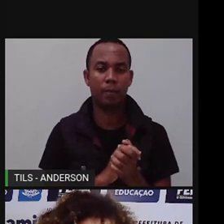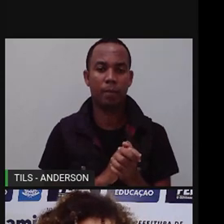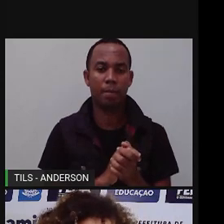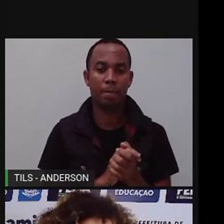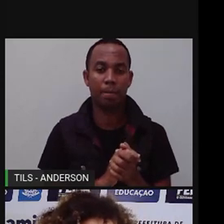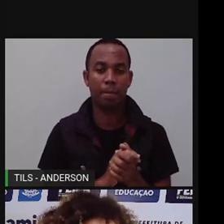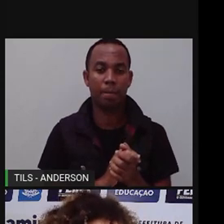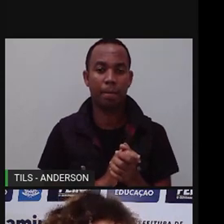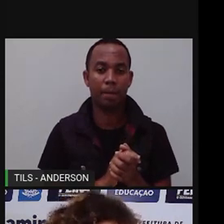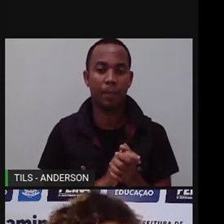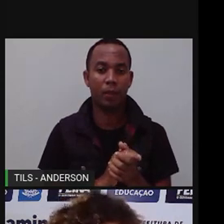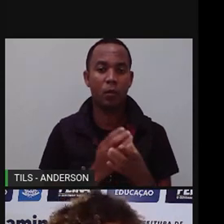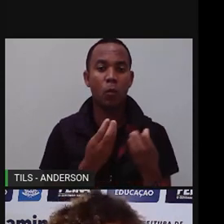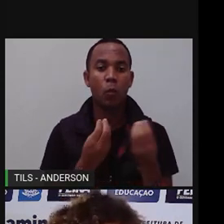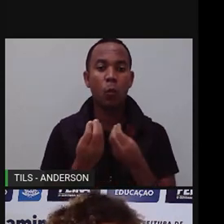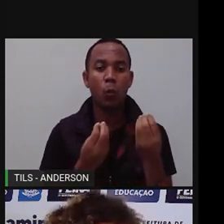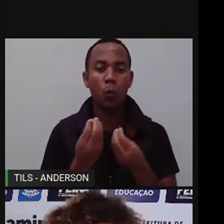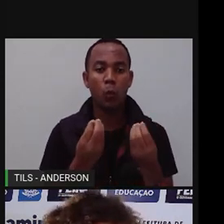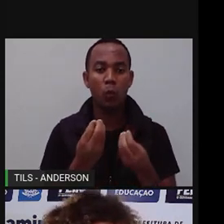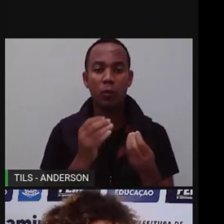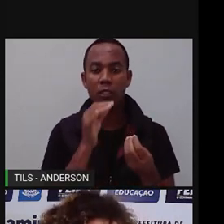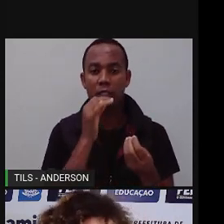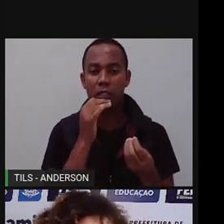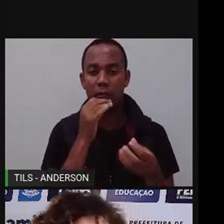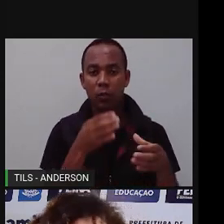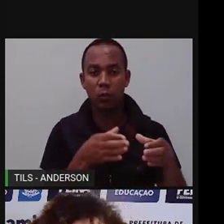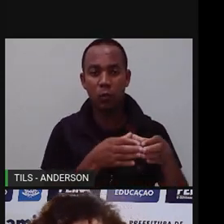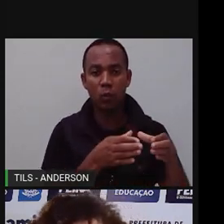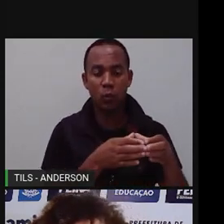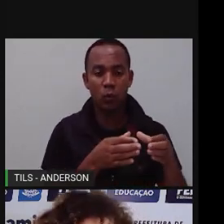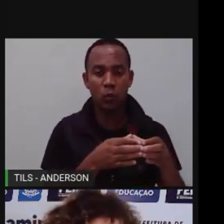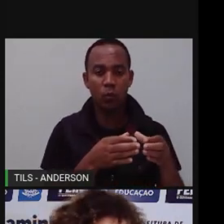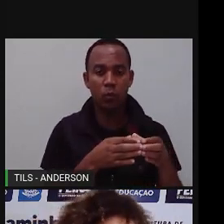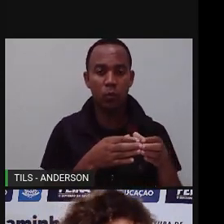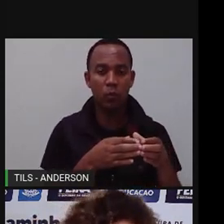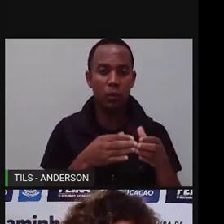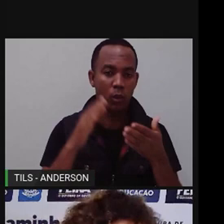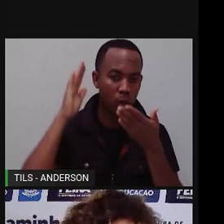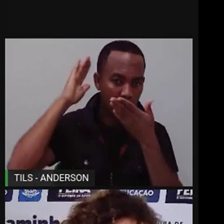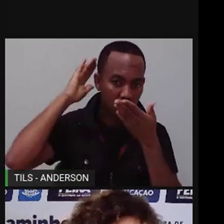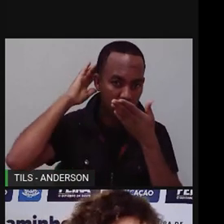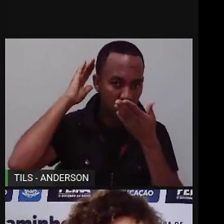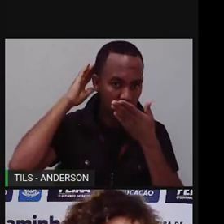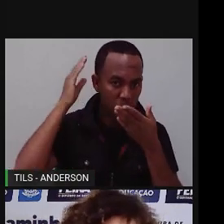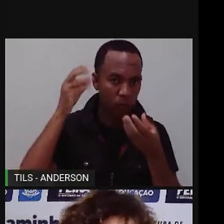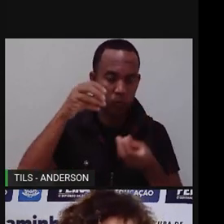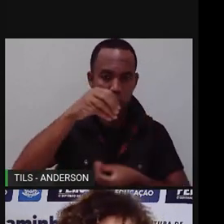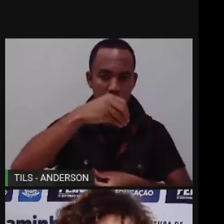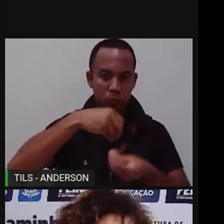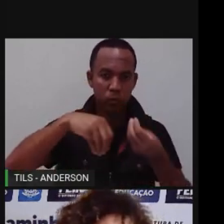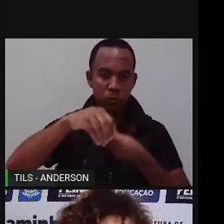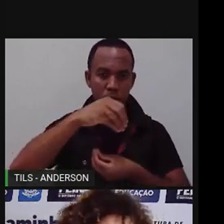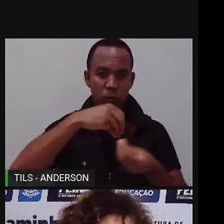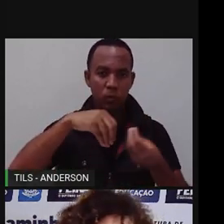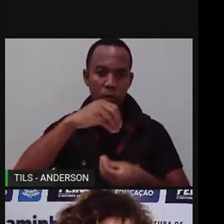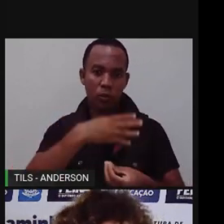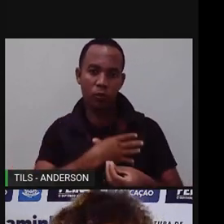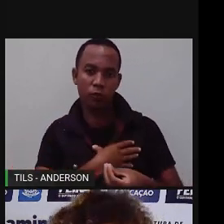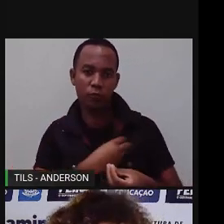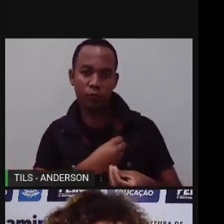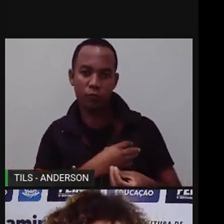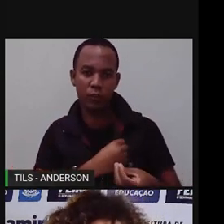A miscigenação entre africanos, indígenas e europeus. Por quê? Porque as pessoas se envolviam, tinham filhos